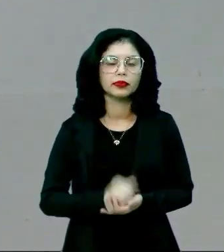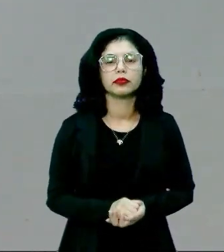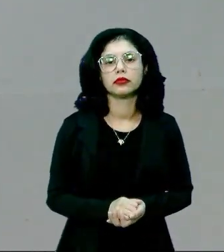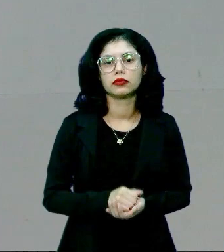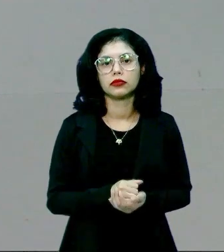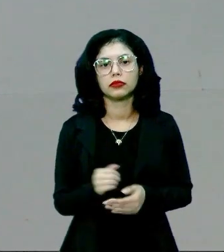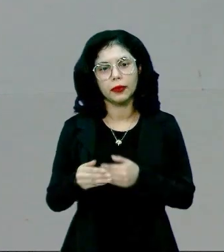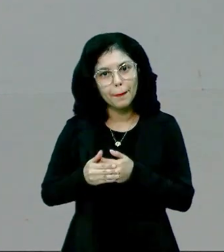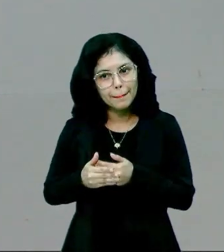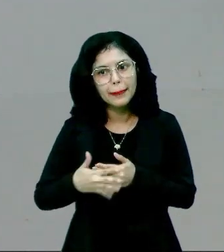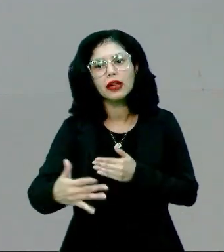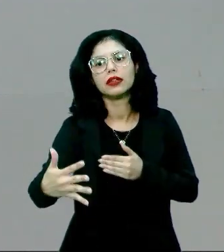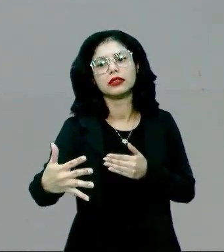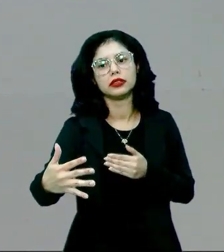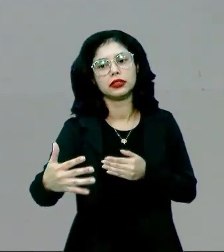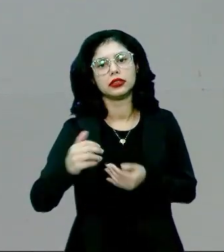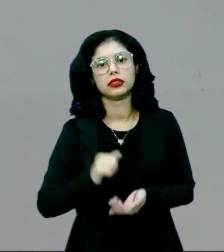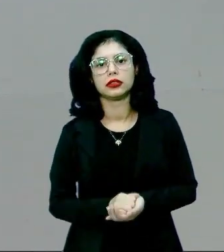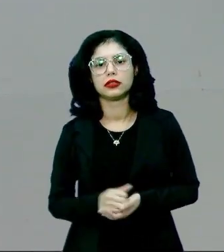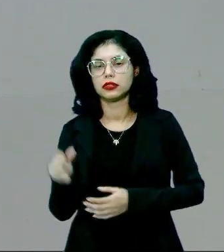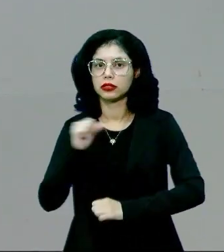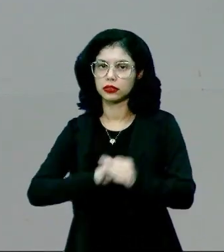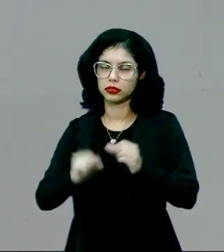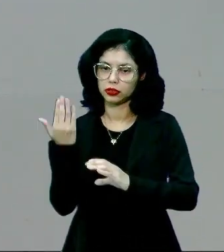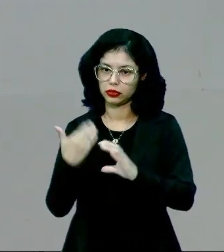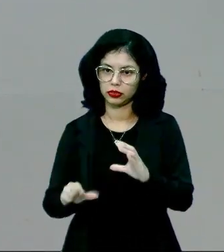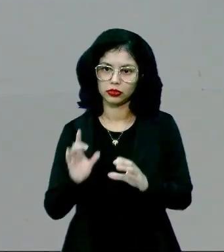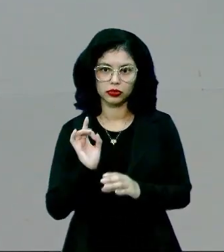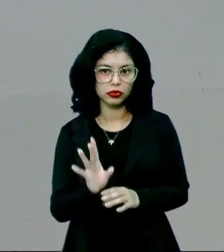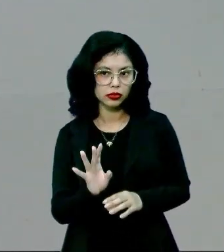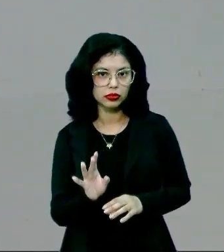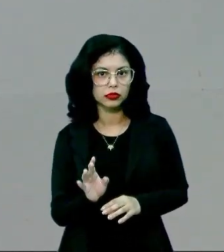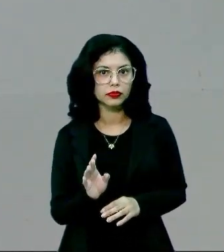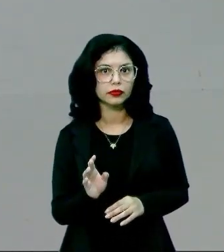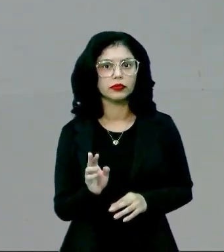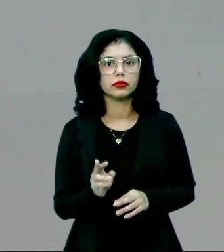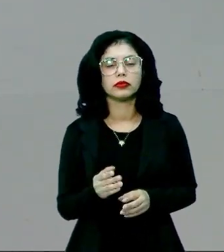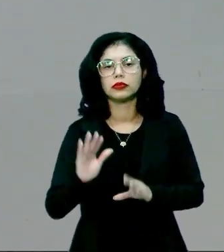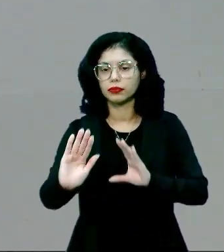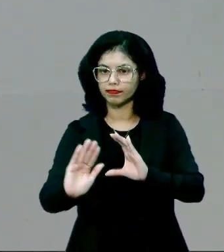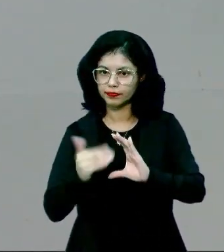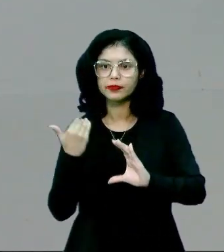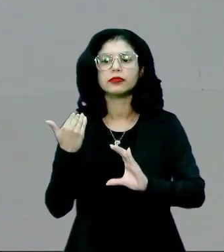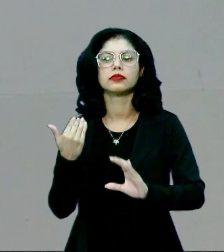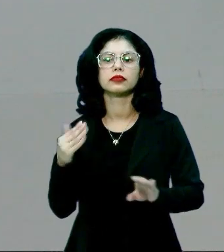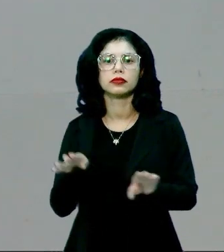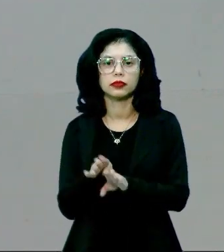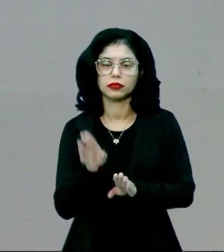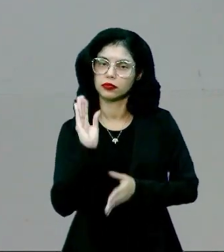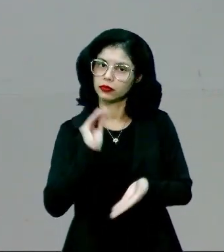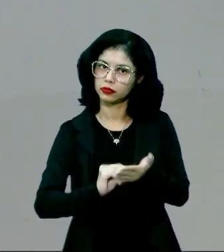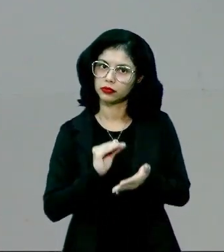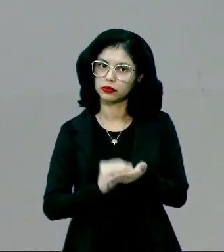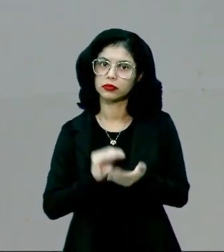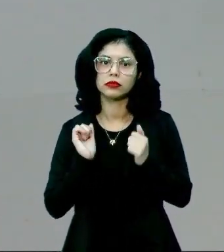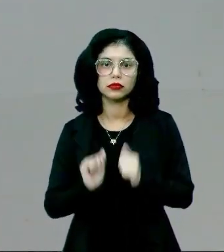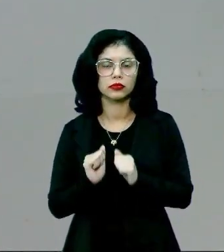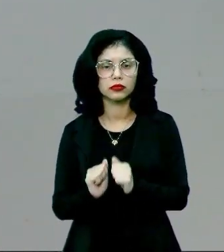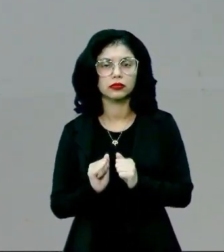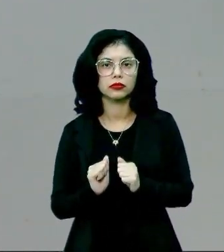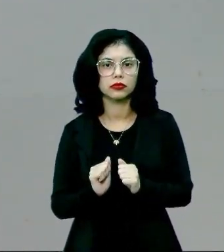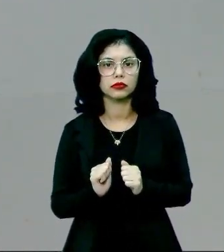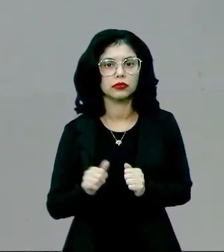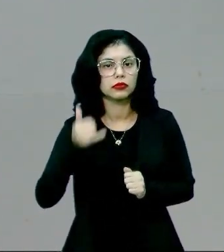que ultrapassou a simples troca de SMS e o recebimento e o fato de também poder